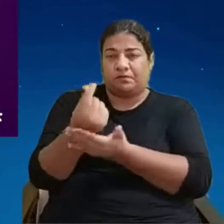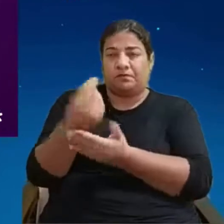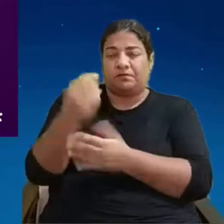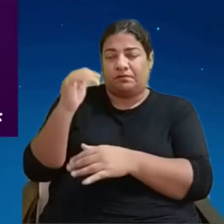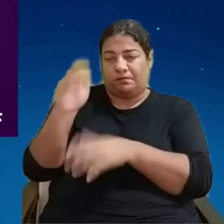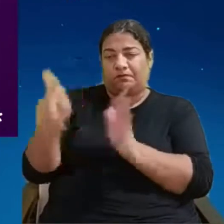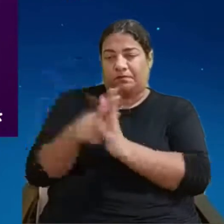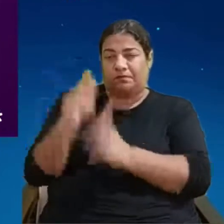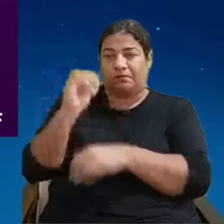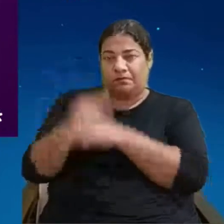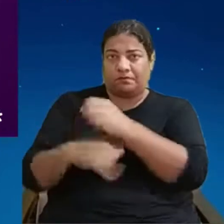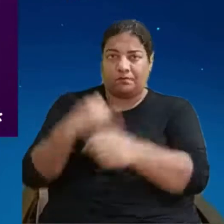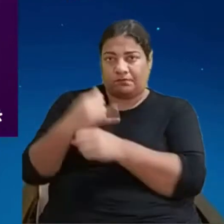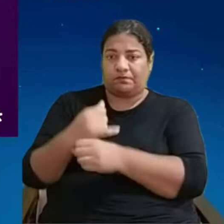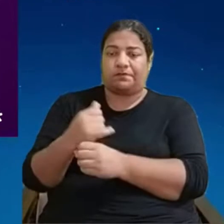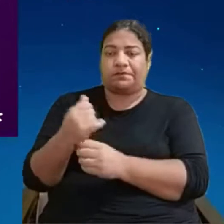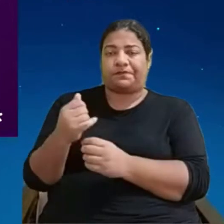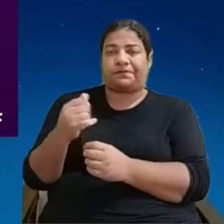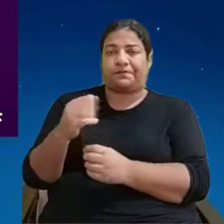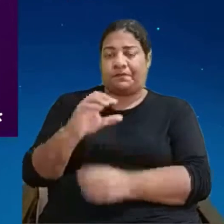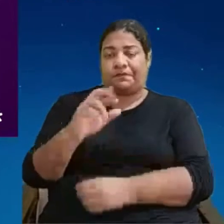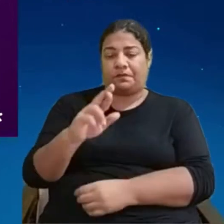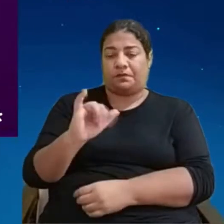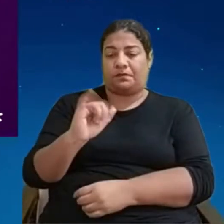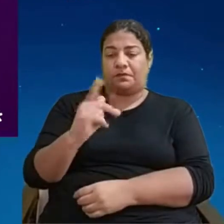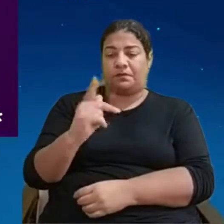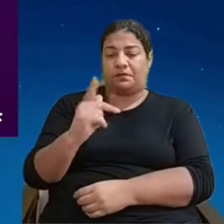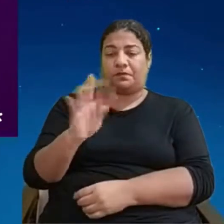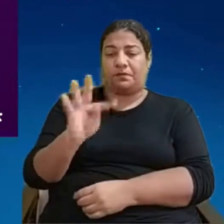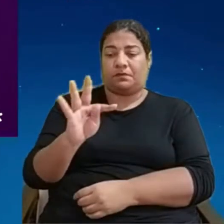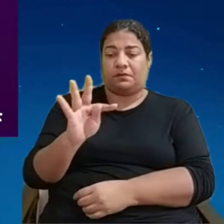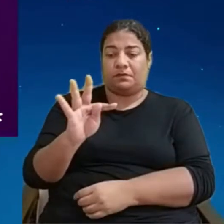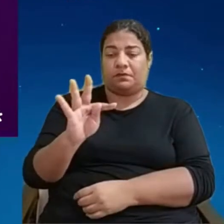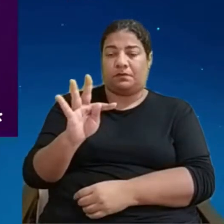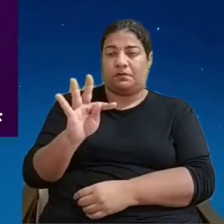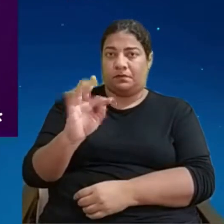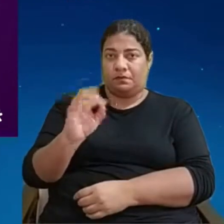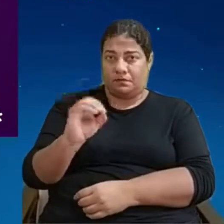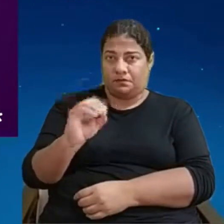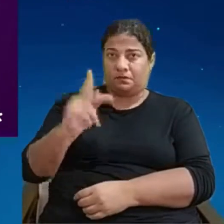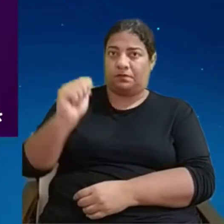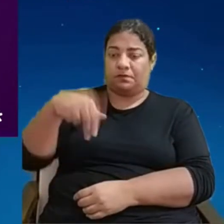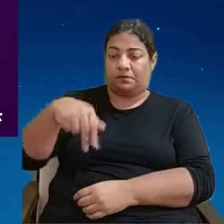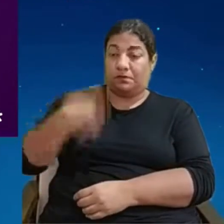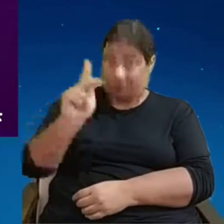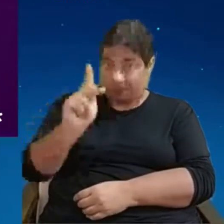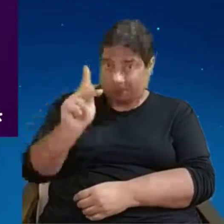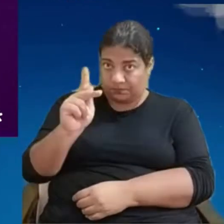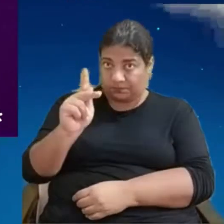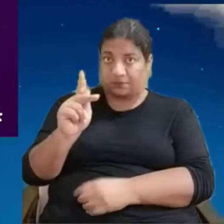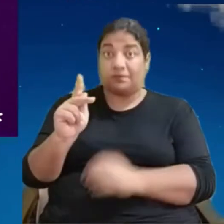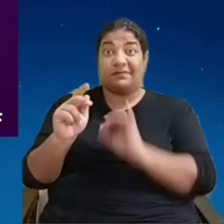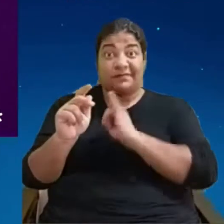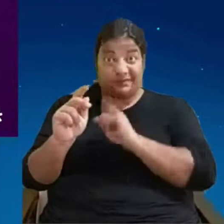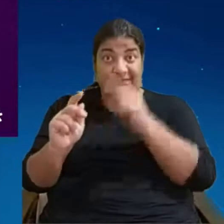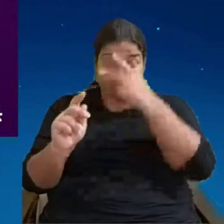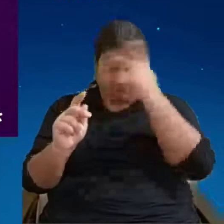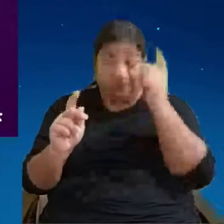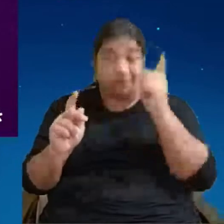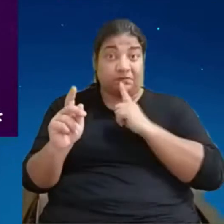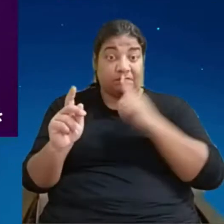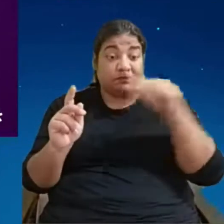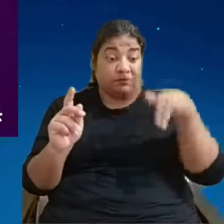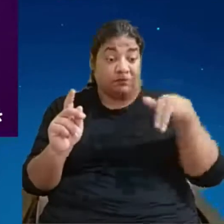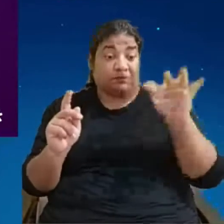pegaram quem tinha essa NFT da CryptoPunk poderia comprar uma NFT da Tiffany que era